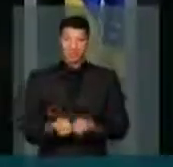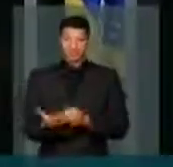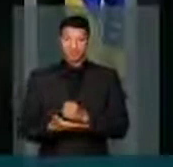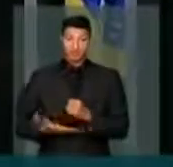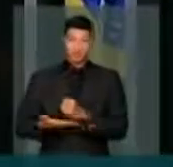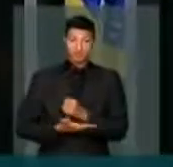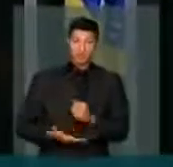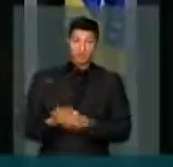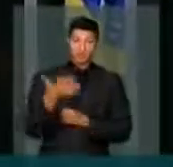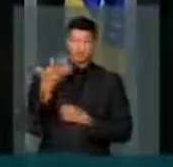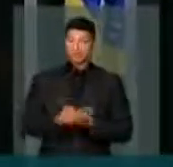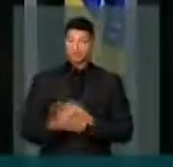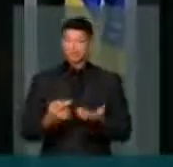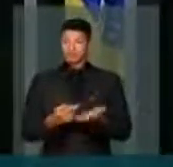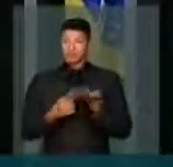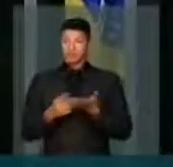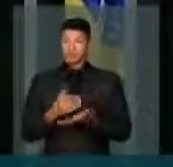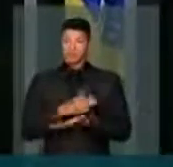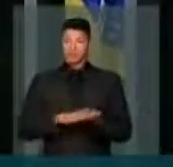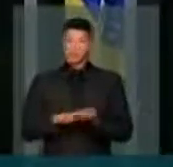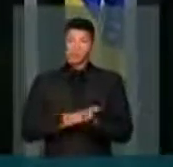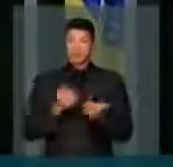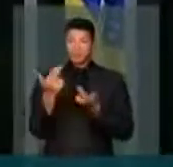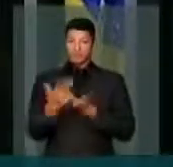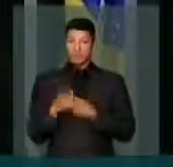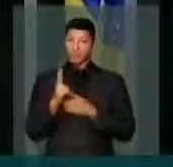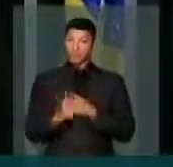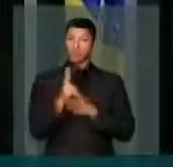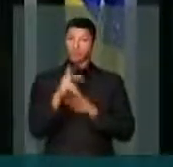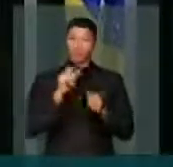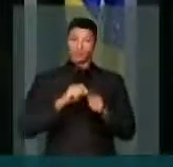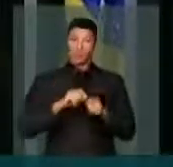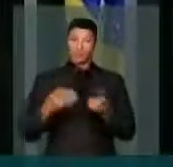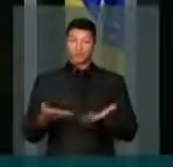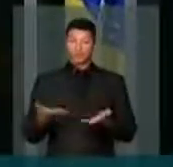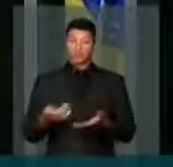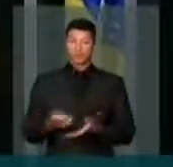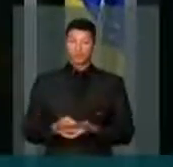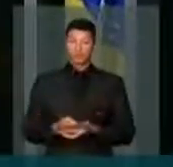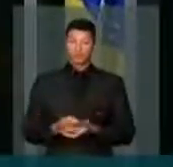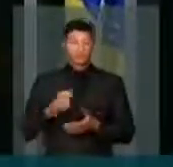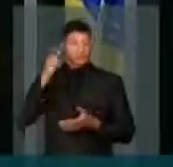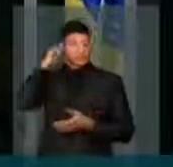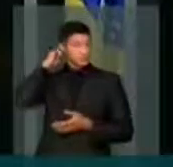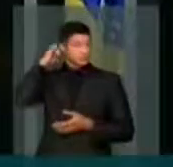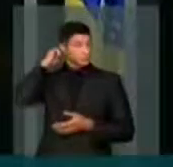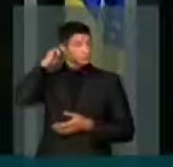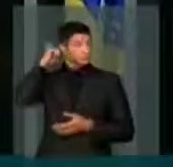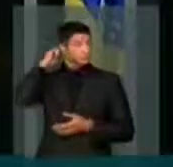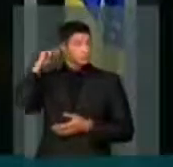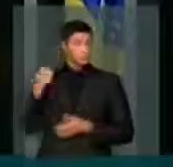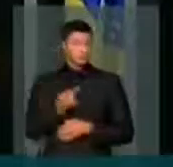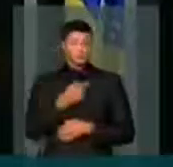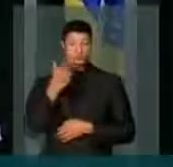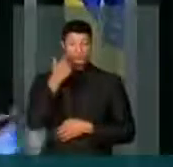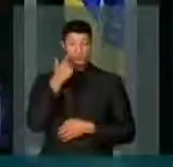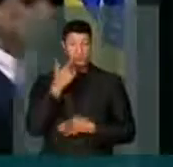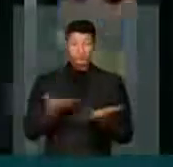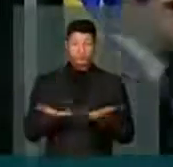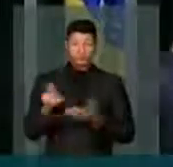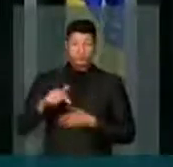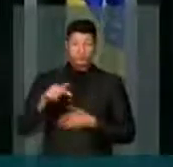base a não comparecer como continua fazendo hoje. E nós estamos vendo aqui